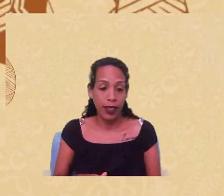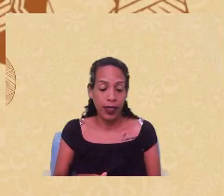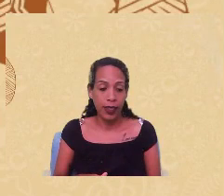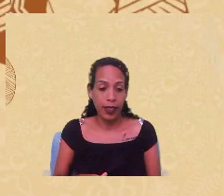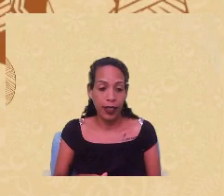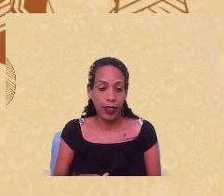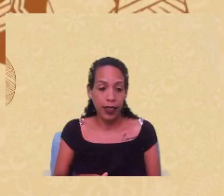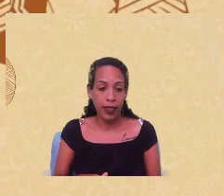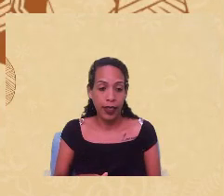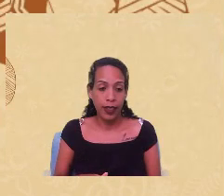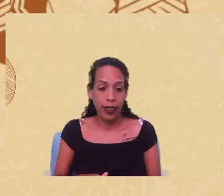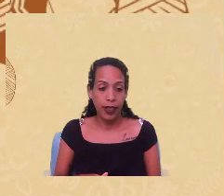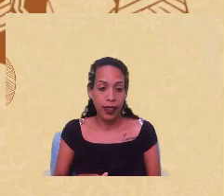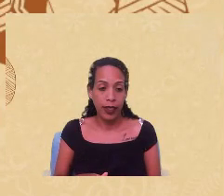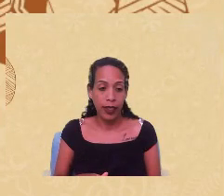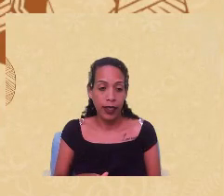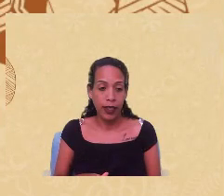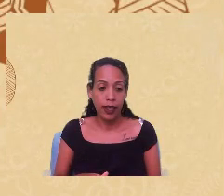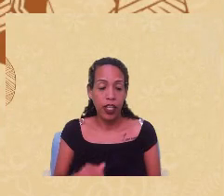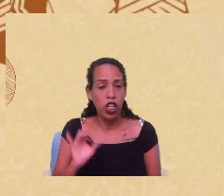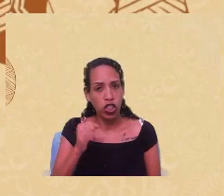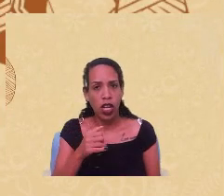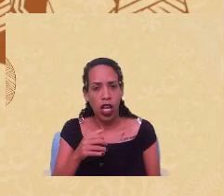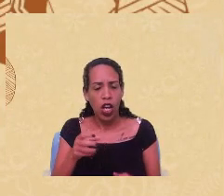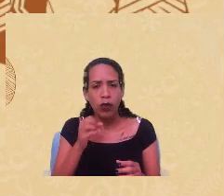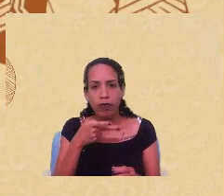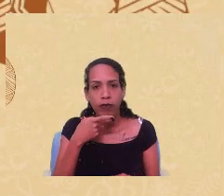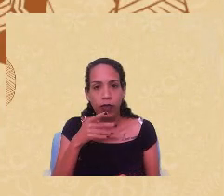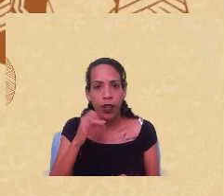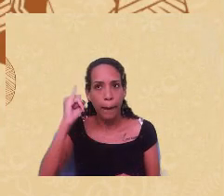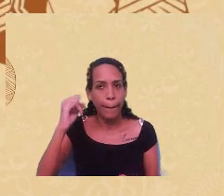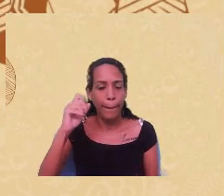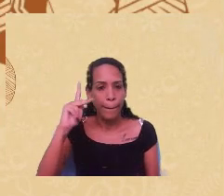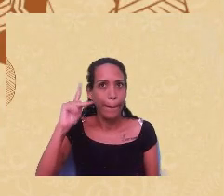principais ideias já consegui transmitir na minha fala.